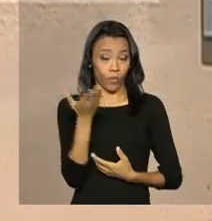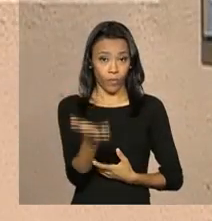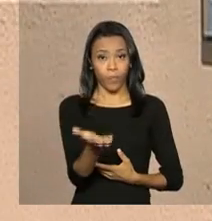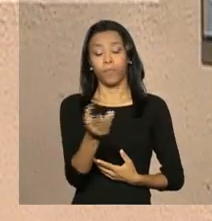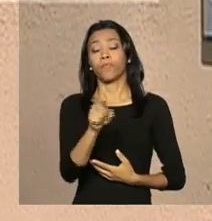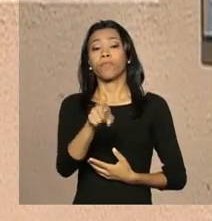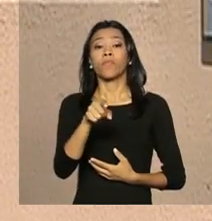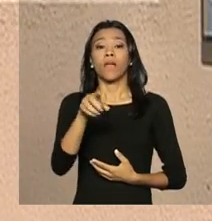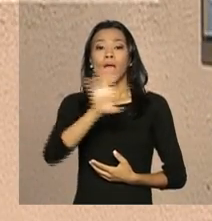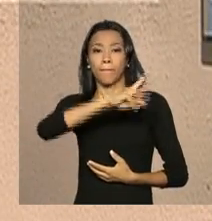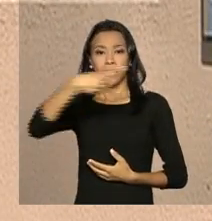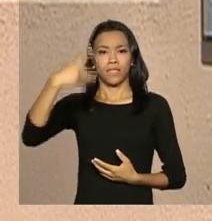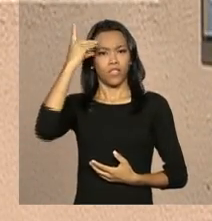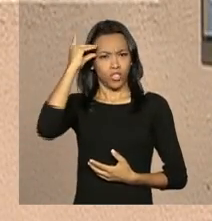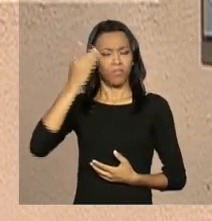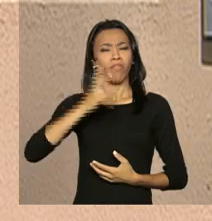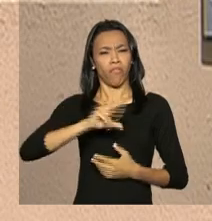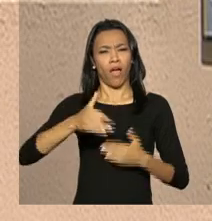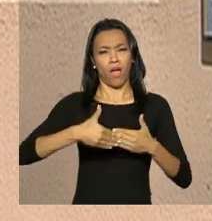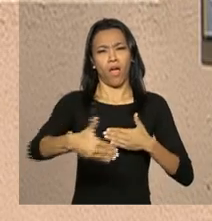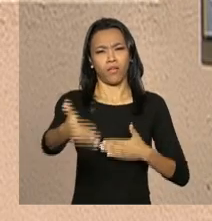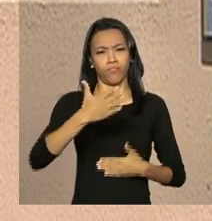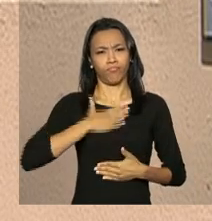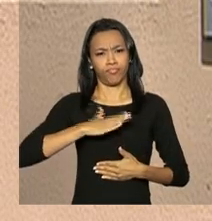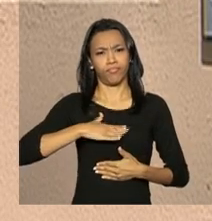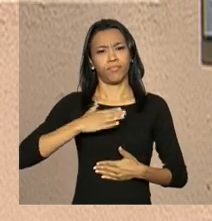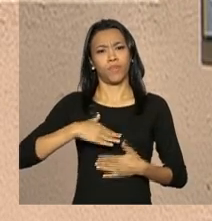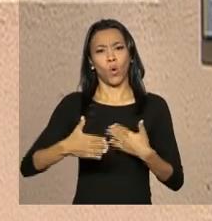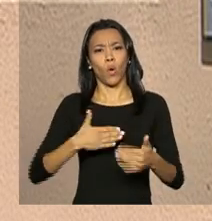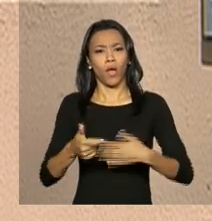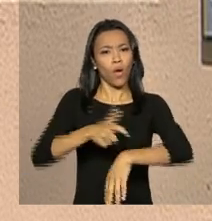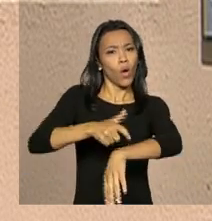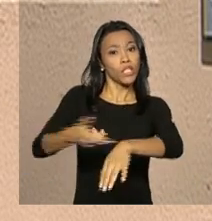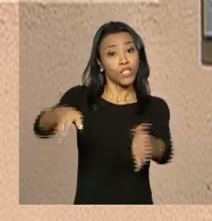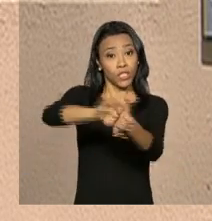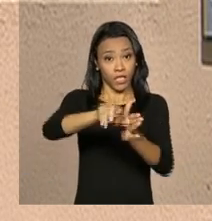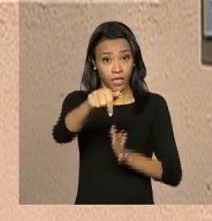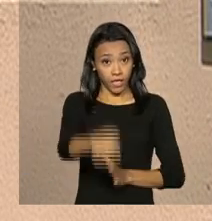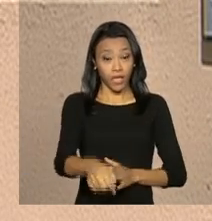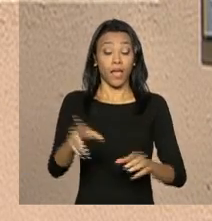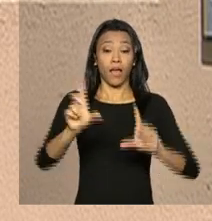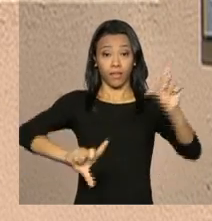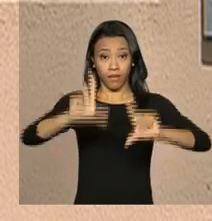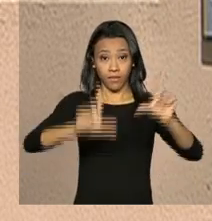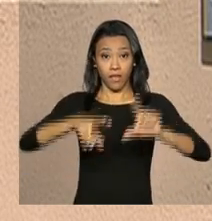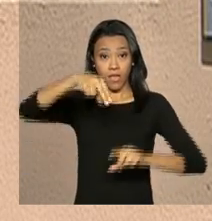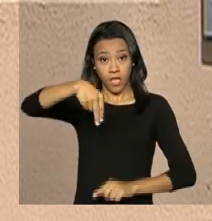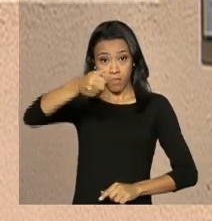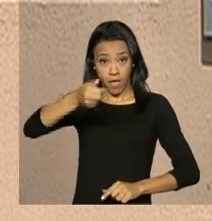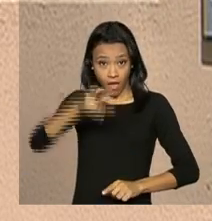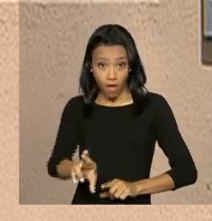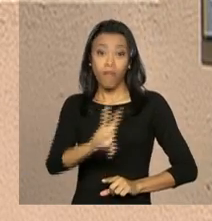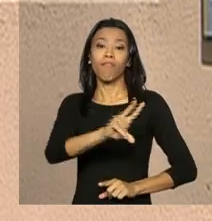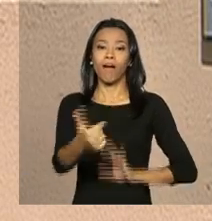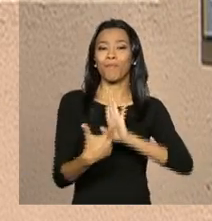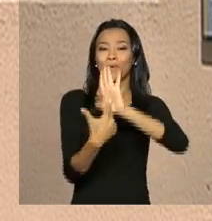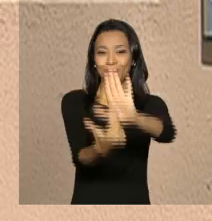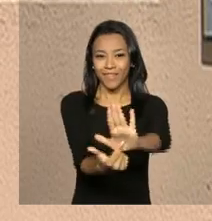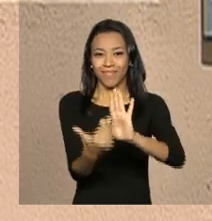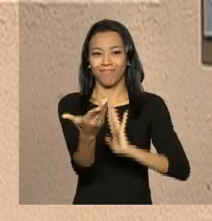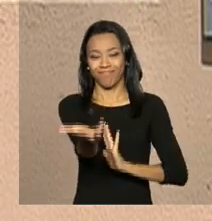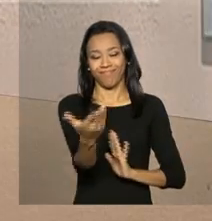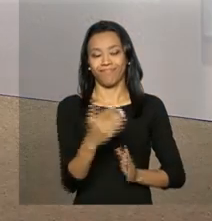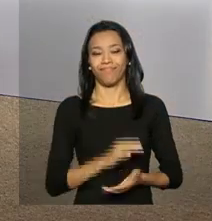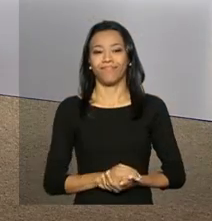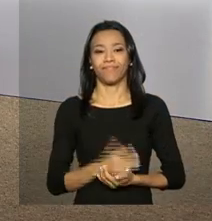A presidenta Dilma Rousseff deve chegar aqui ao condomínio a qualquer momento. A TV NBR vai transmitir o evento ao vivo. Daniele?